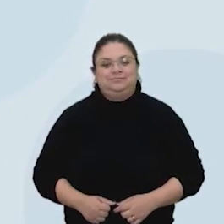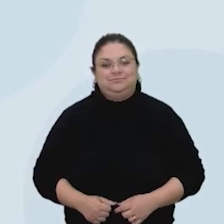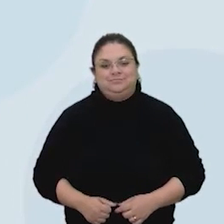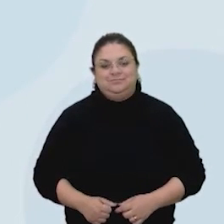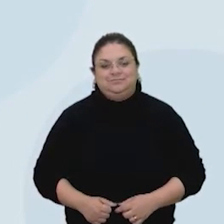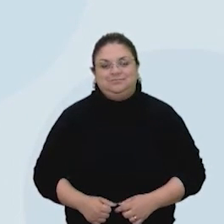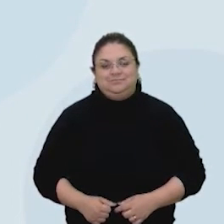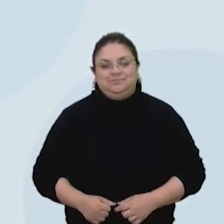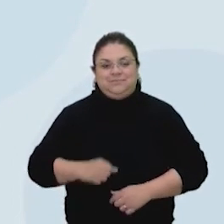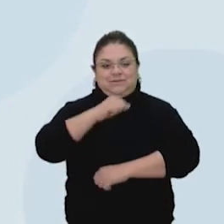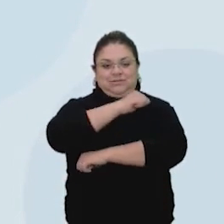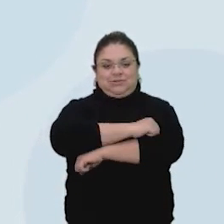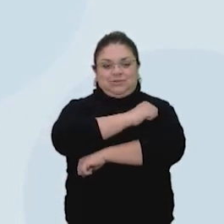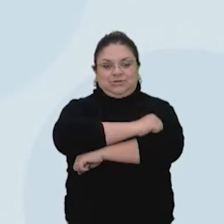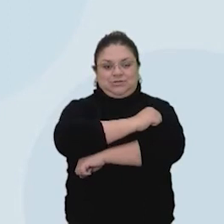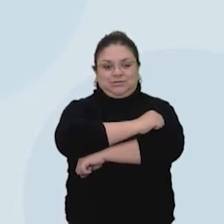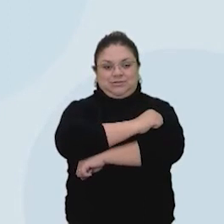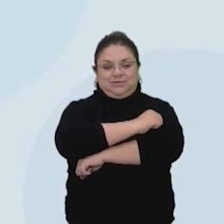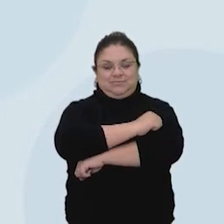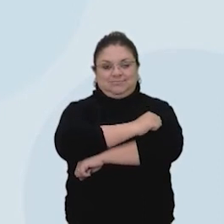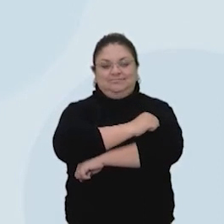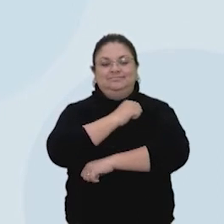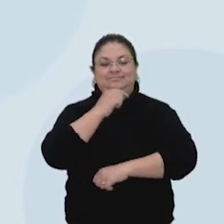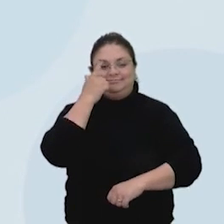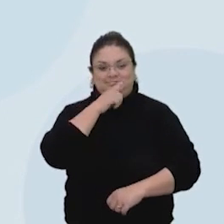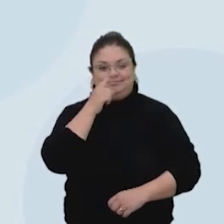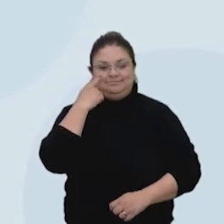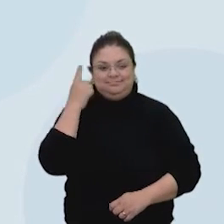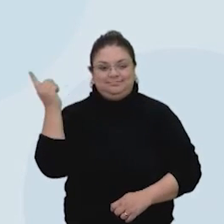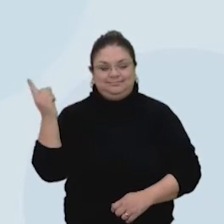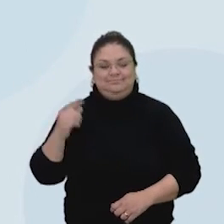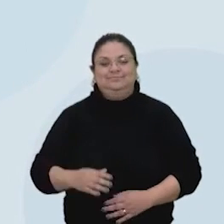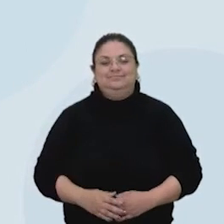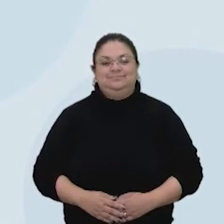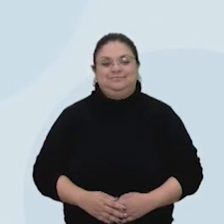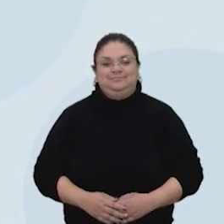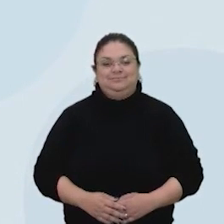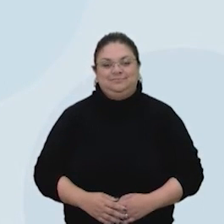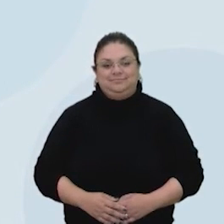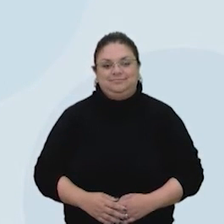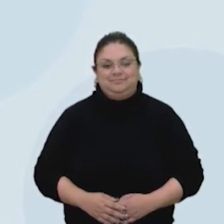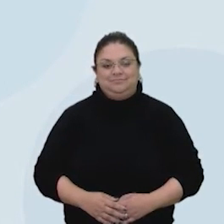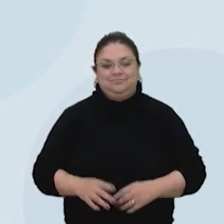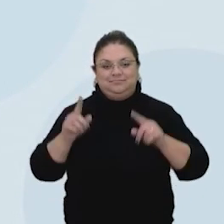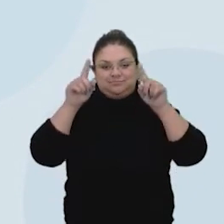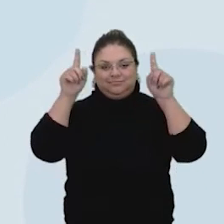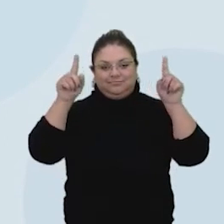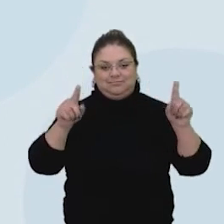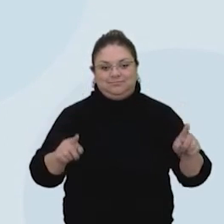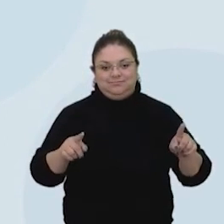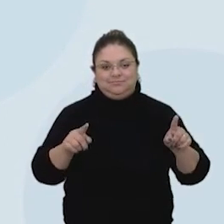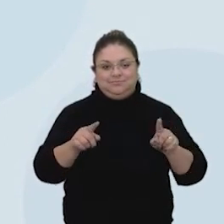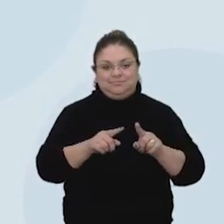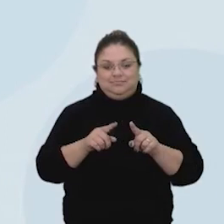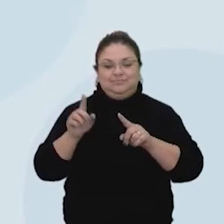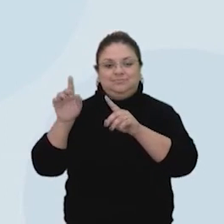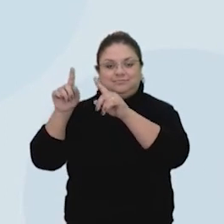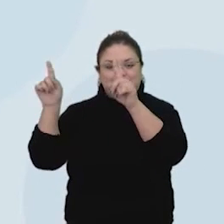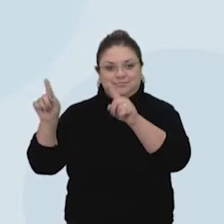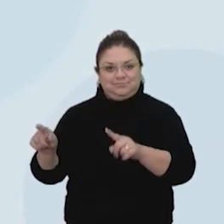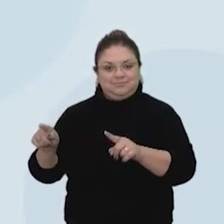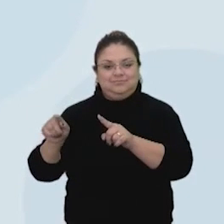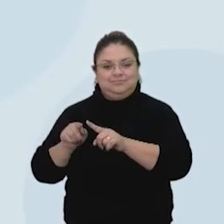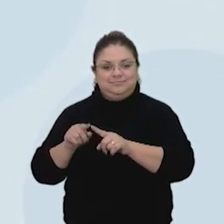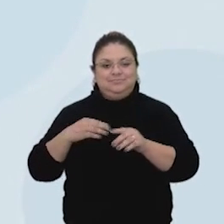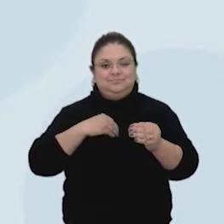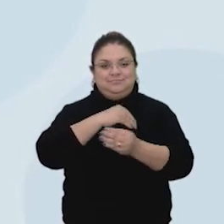Nas janelas a gente consegue ter algumas leituras mais quadradas. Então, é uma mistura